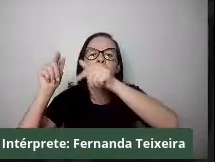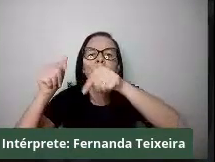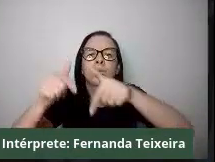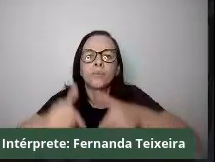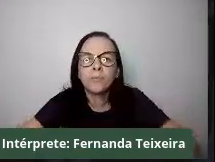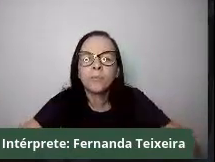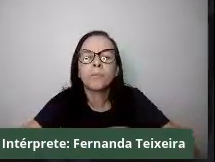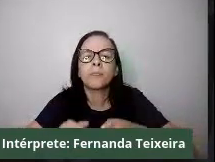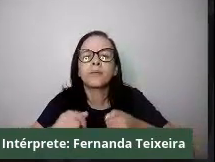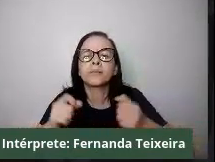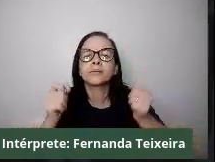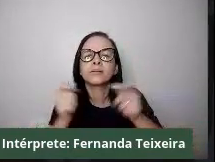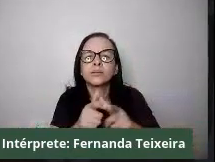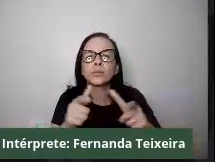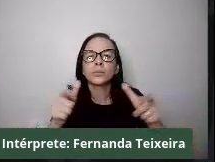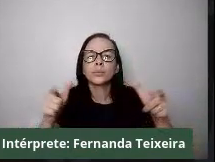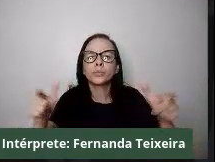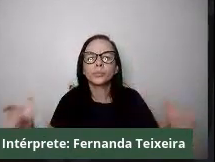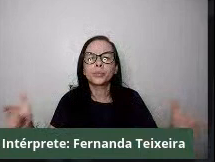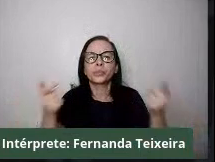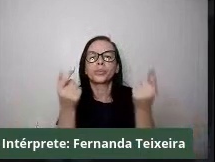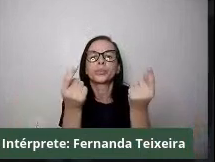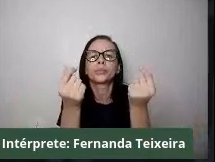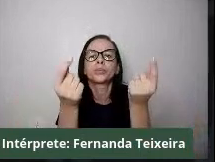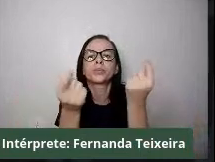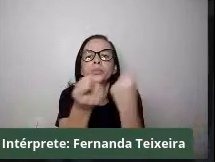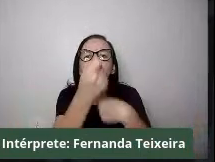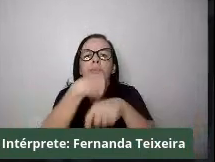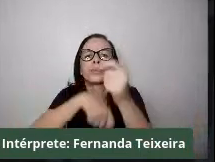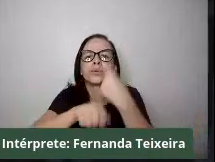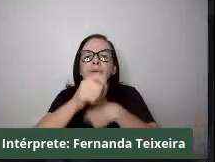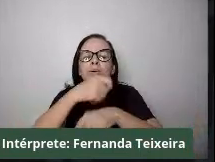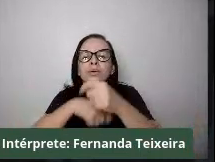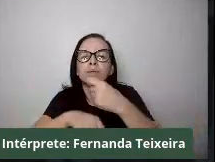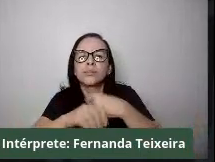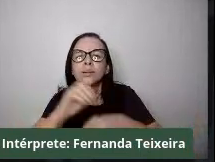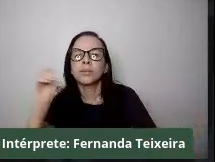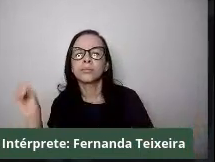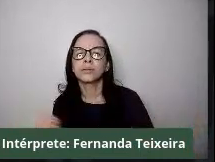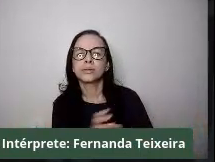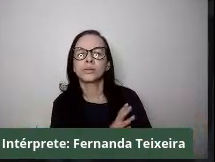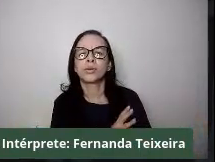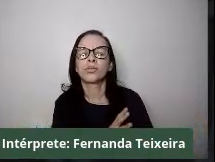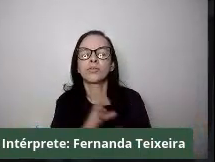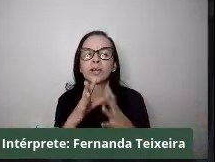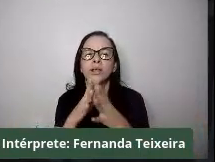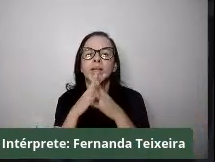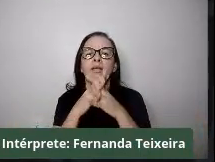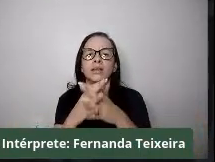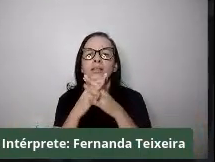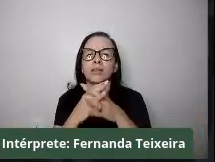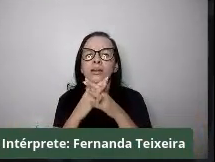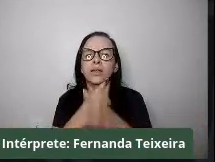do capital e a sua manifestação, da sua chamada modernidade, que são os conflitos e a violência.